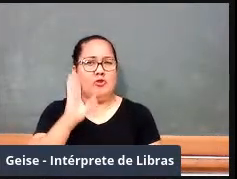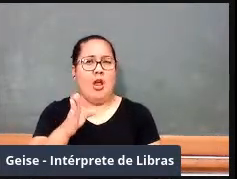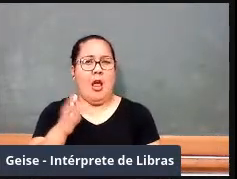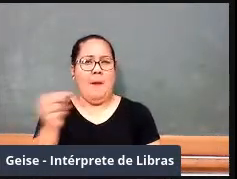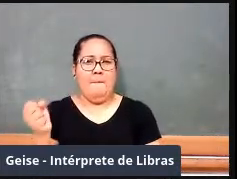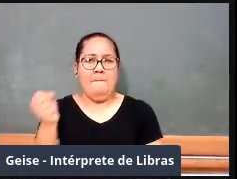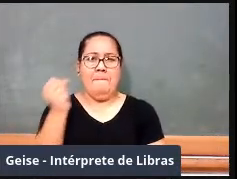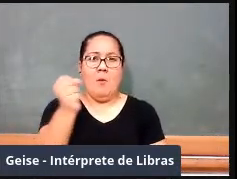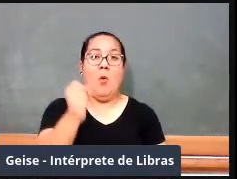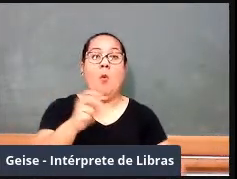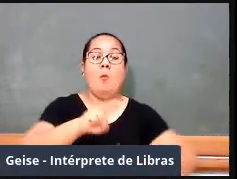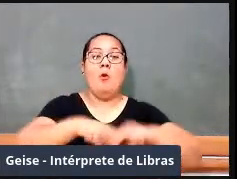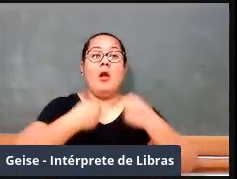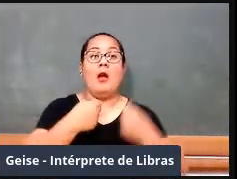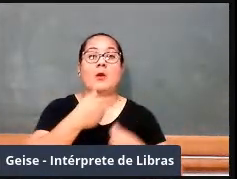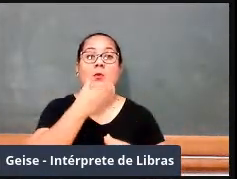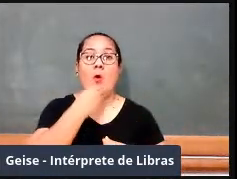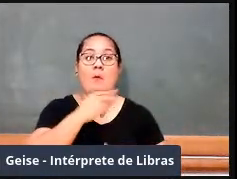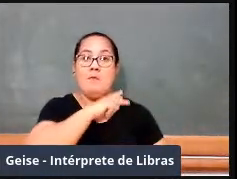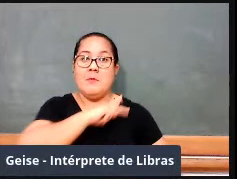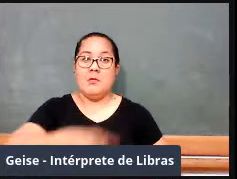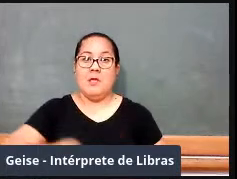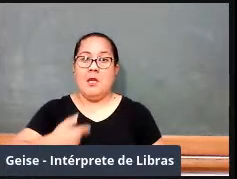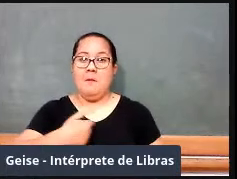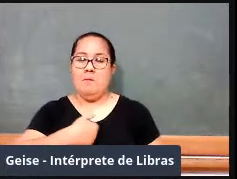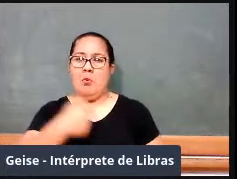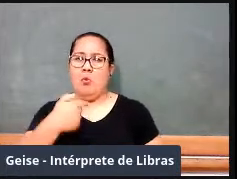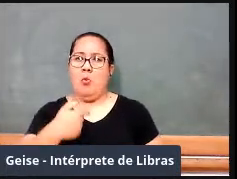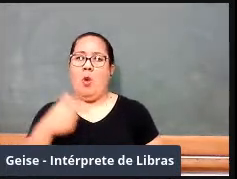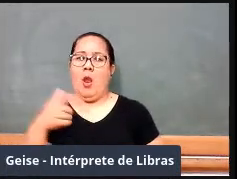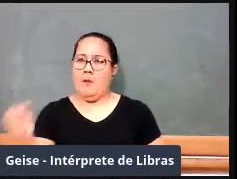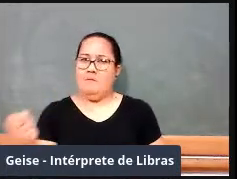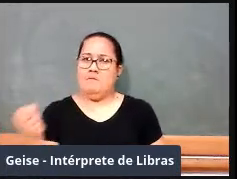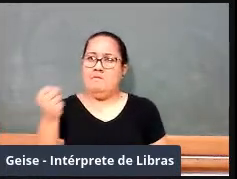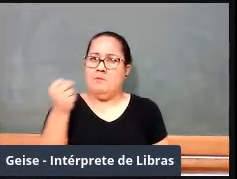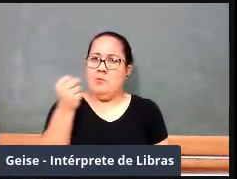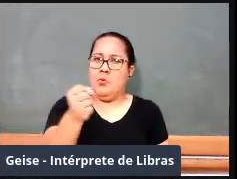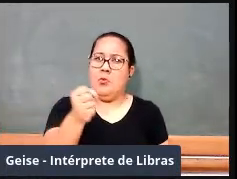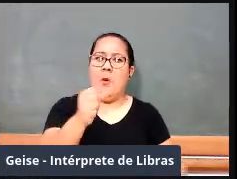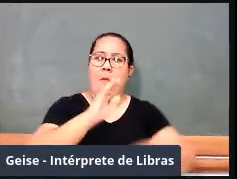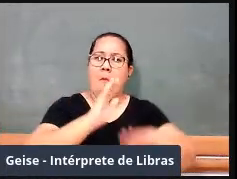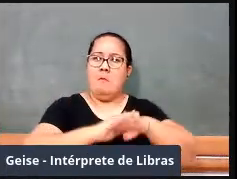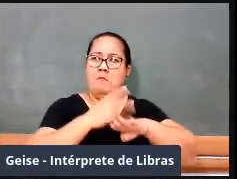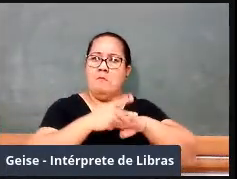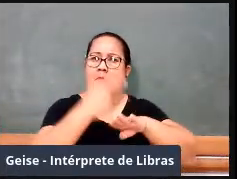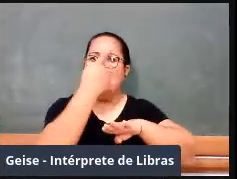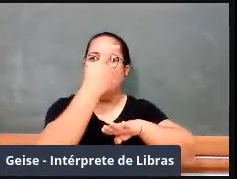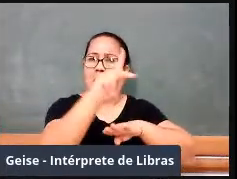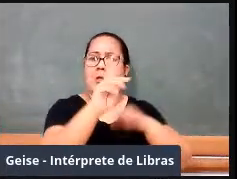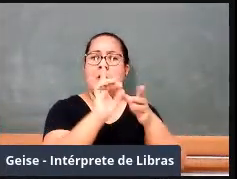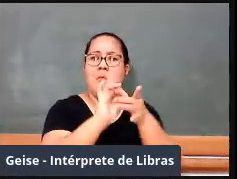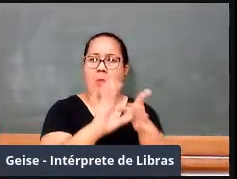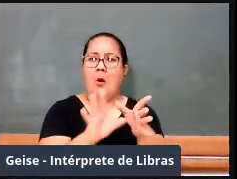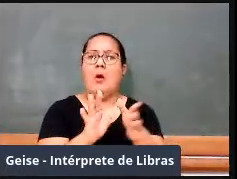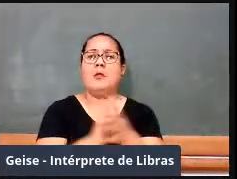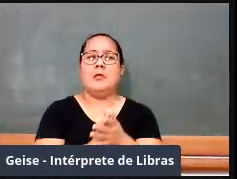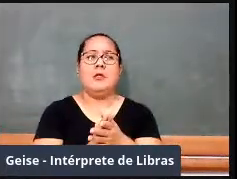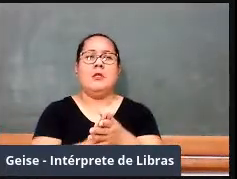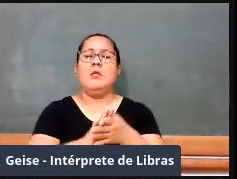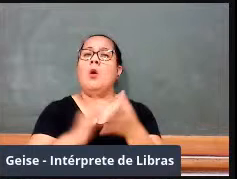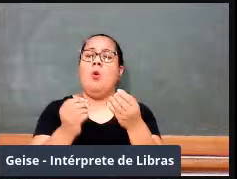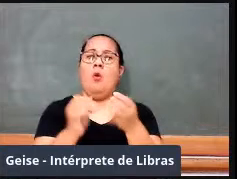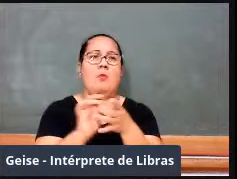revolução e ele é o dono da pena, o dono da caneta e ele faz e desfaz sem muita